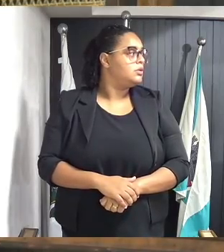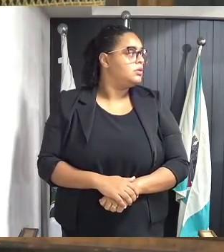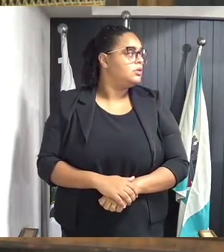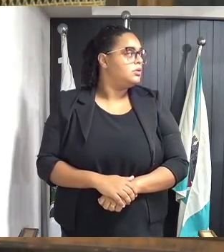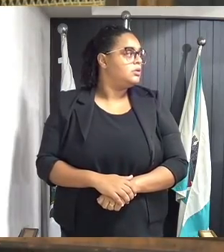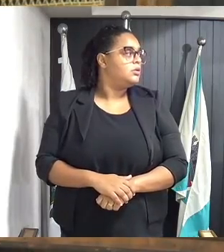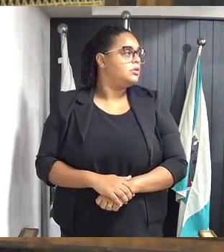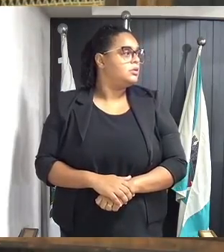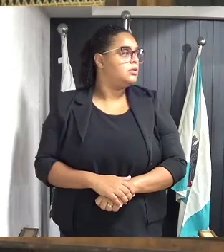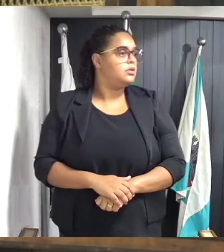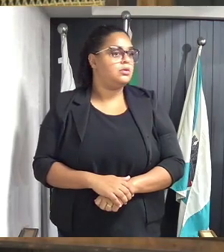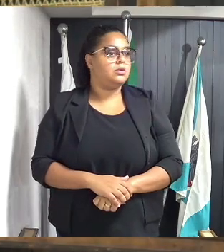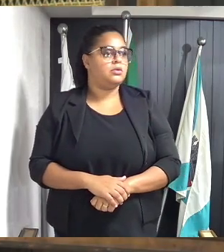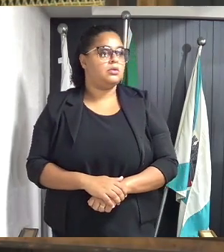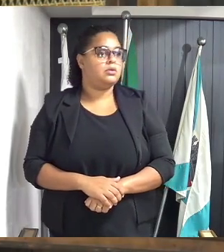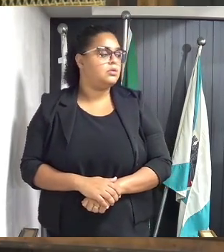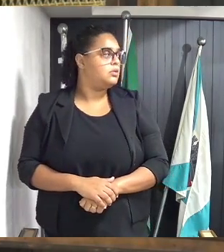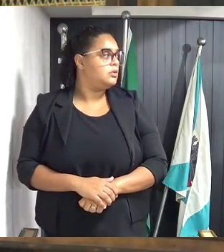quatro presentes.